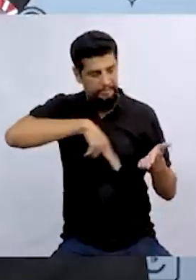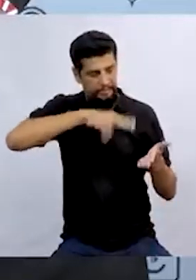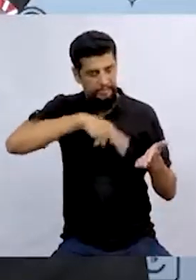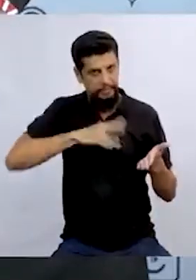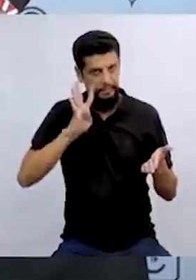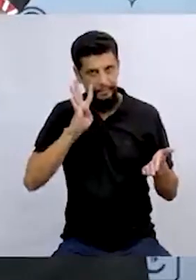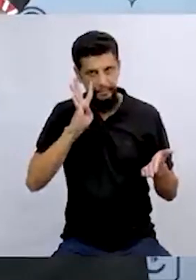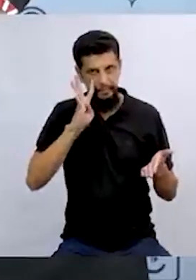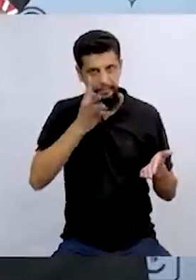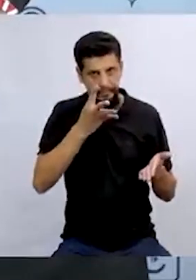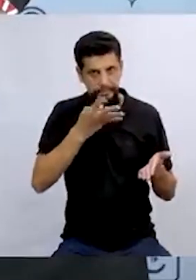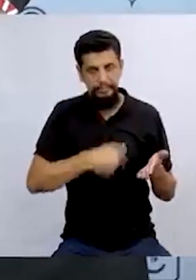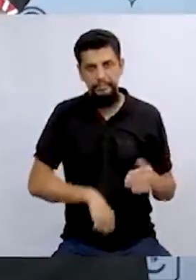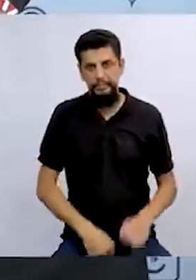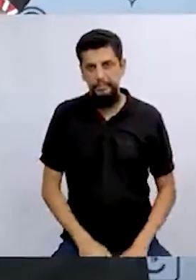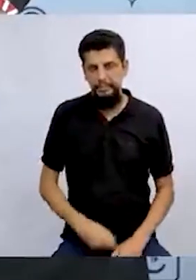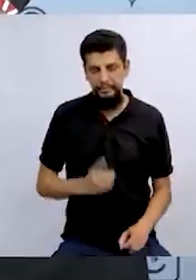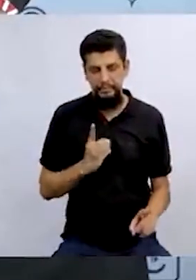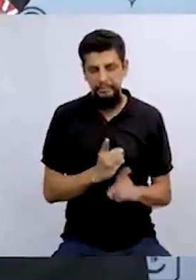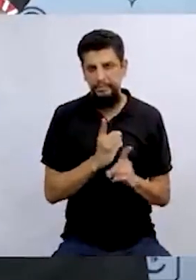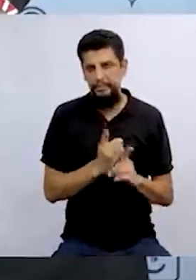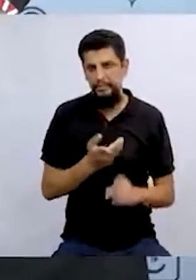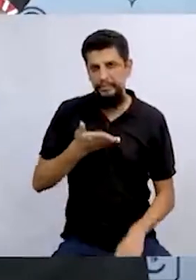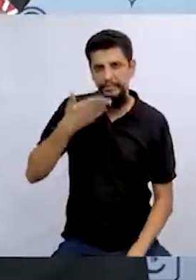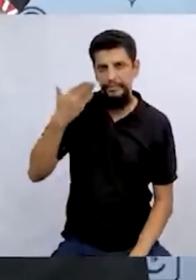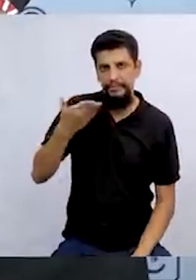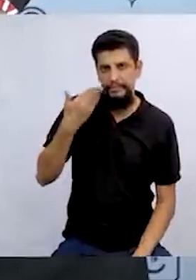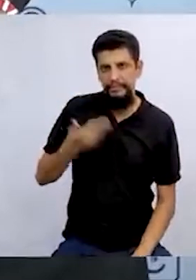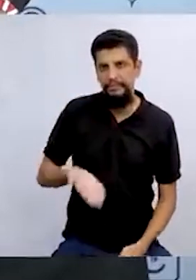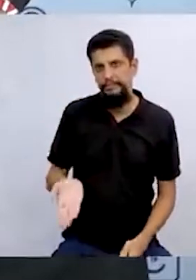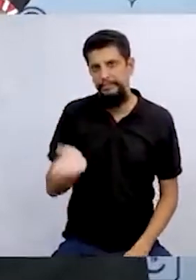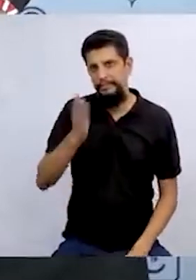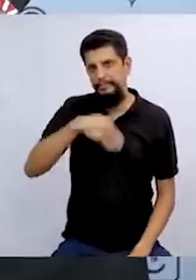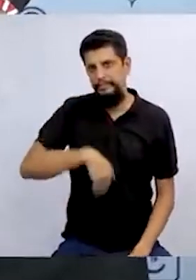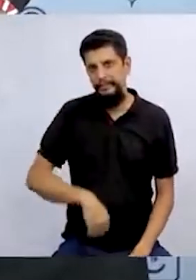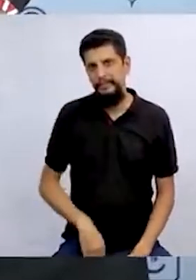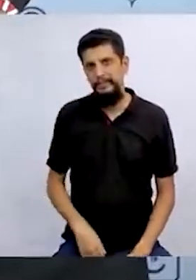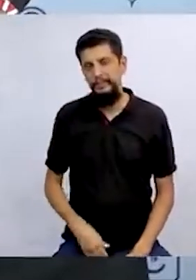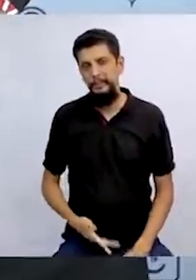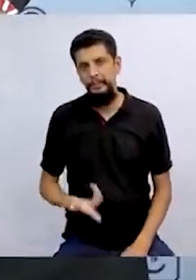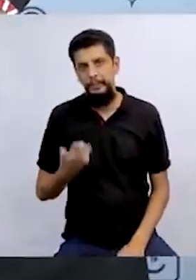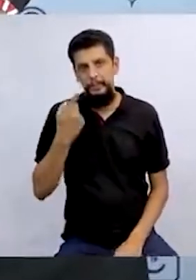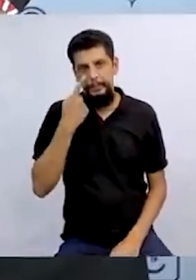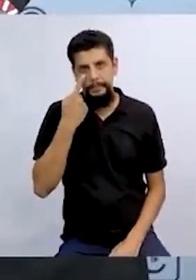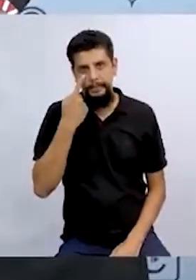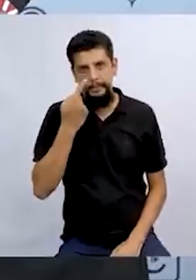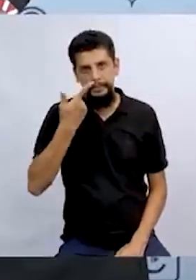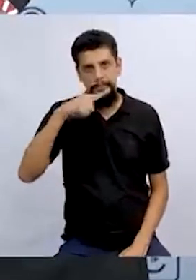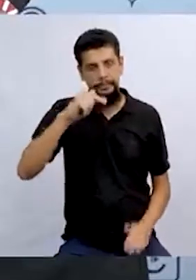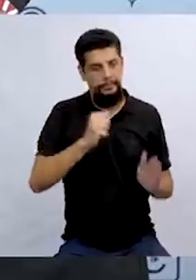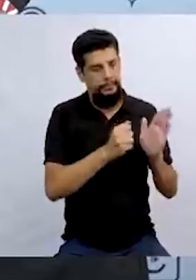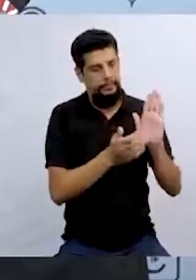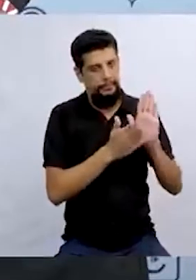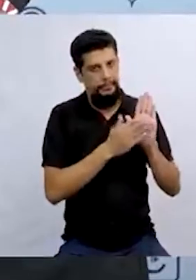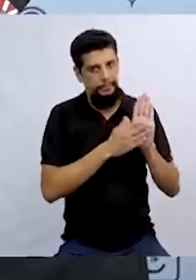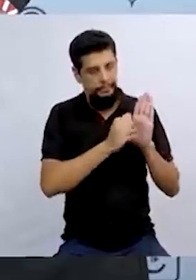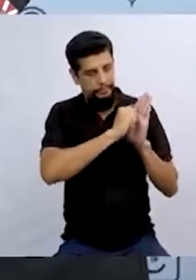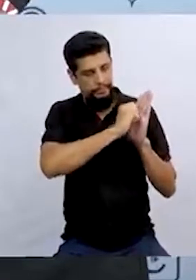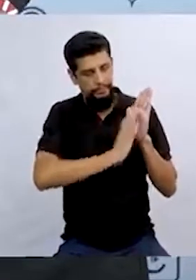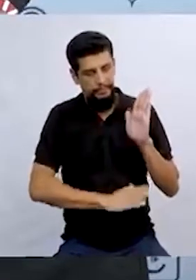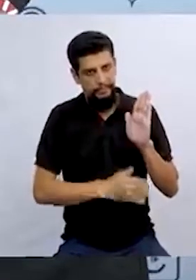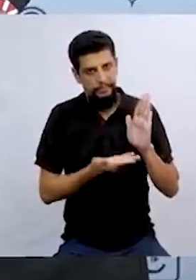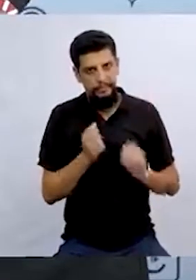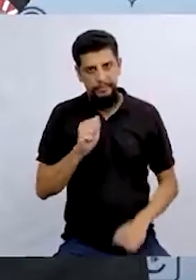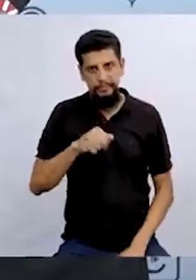um leitor muito atento e que conseguiu encontrar com o muita facilidade. Bom, então, vamos agora para mais uma proposta de atividade.